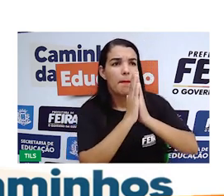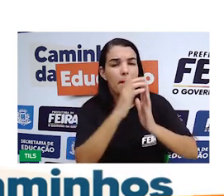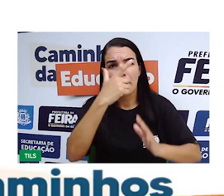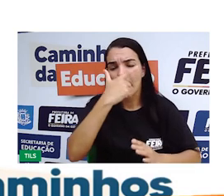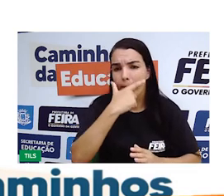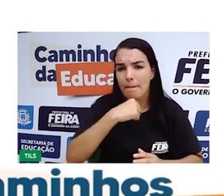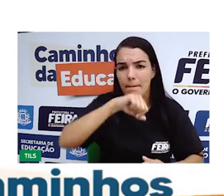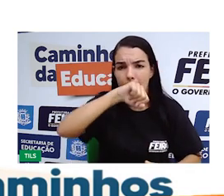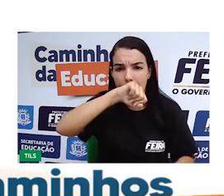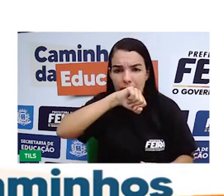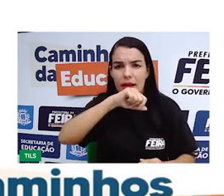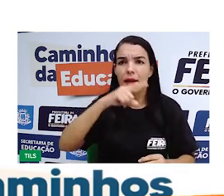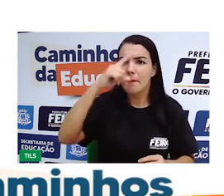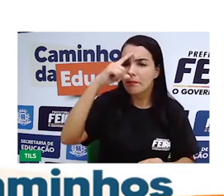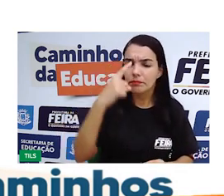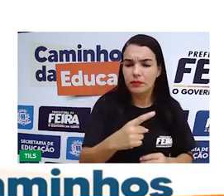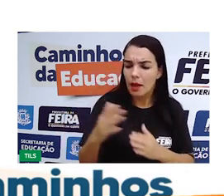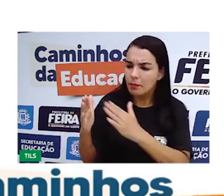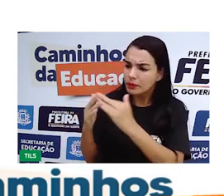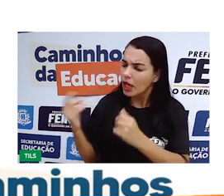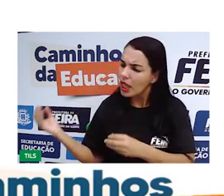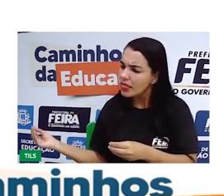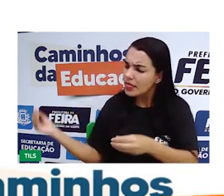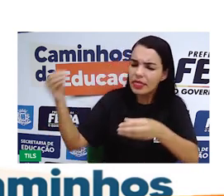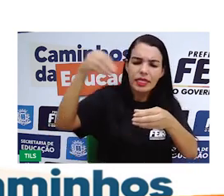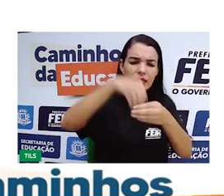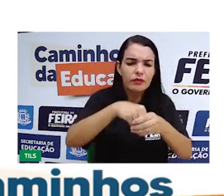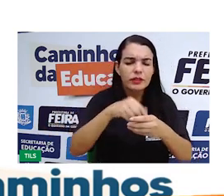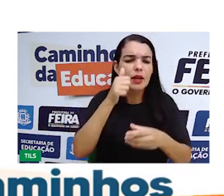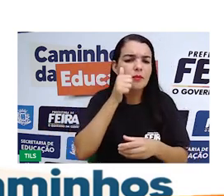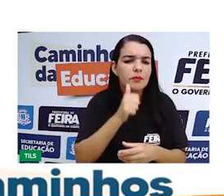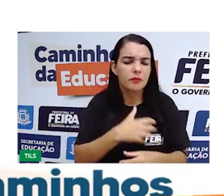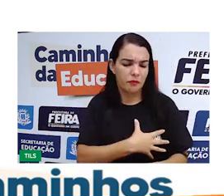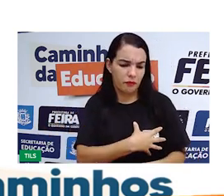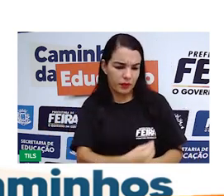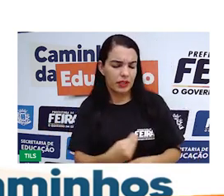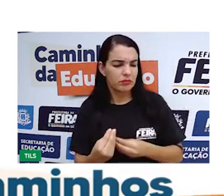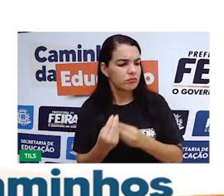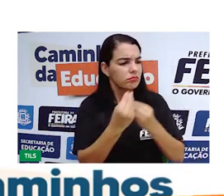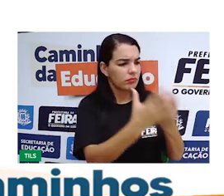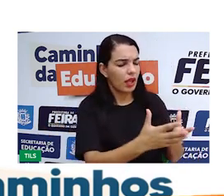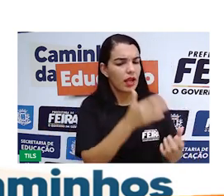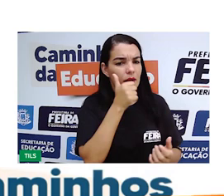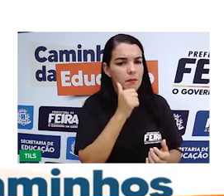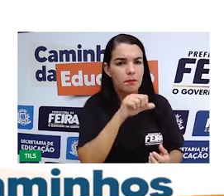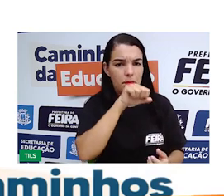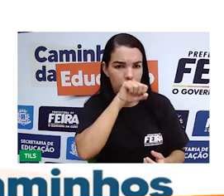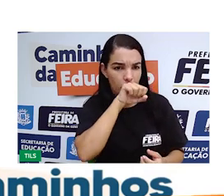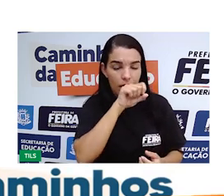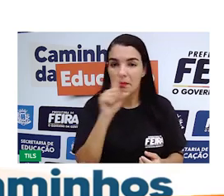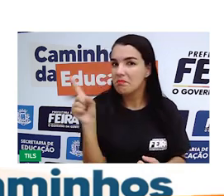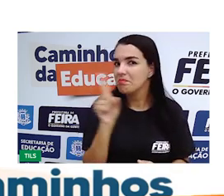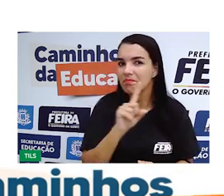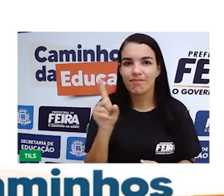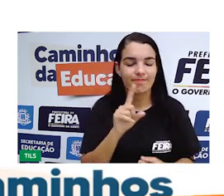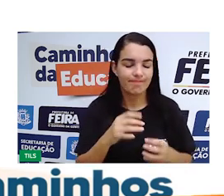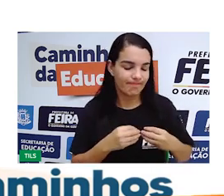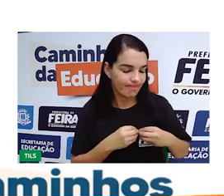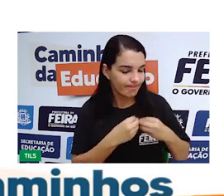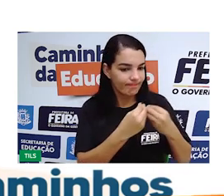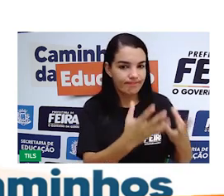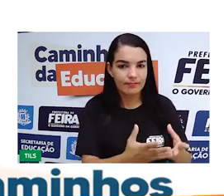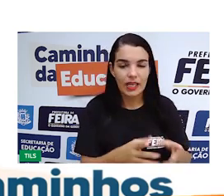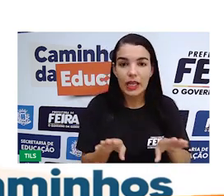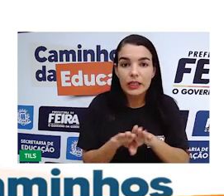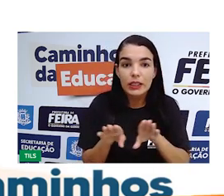pedido. Foi então que ele pediu a Hades que devolvesse Perséfone a sua mãe. Hades não devolveu Perséfone e ainda conseguiu